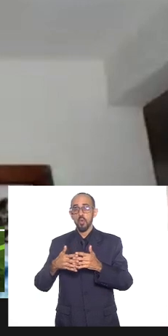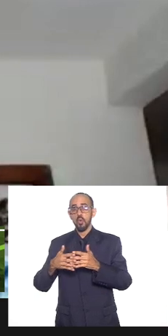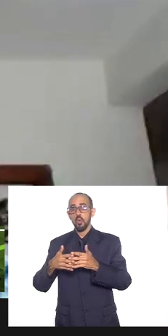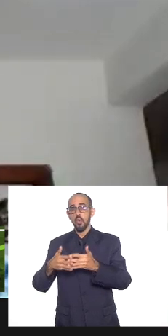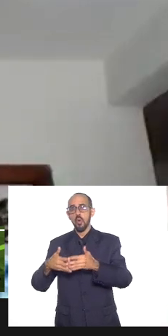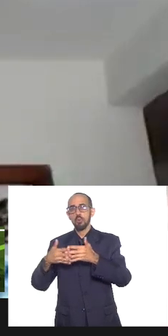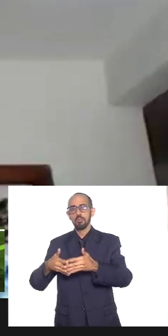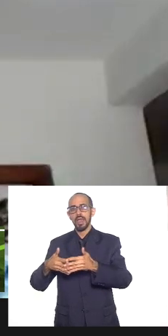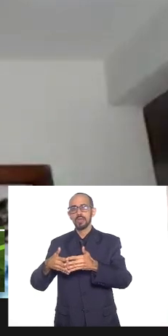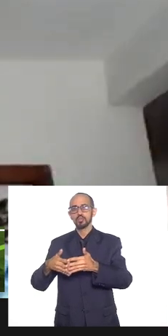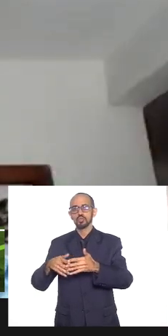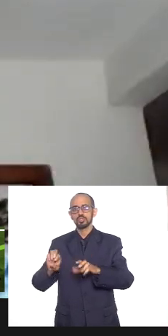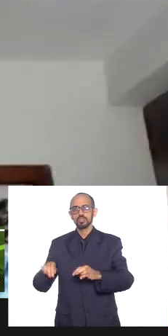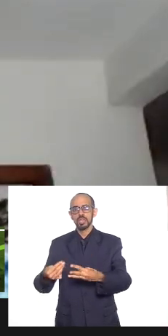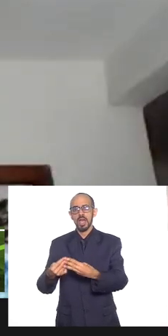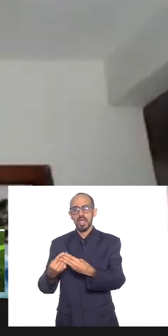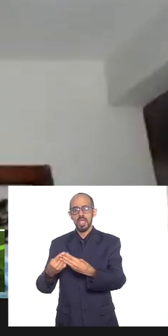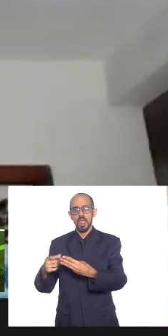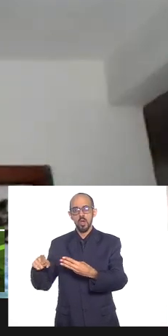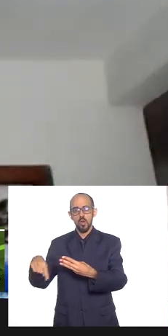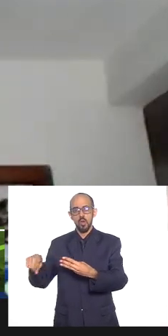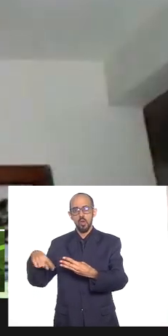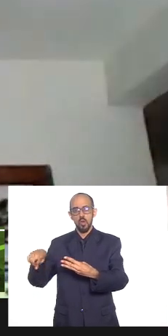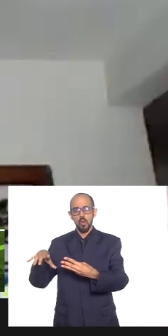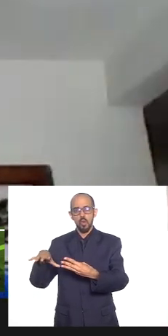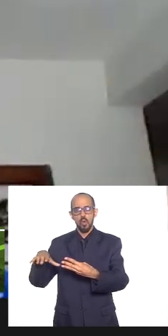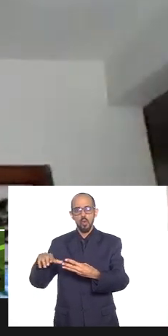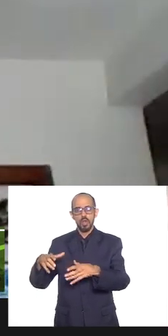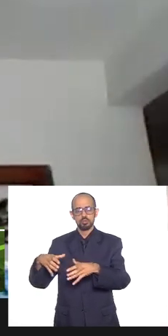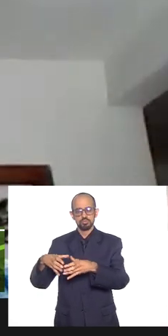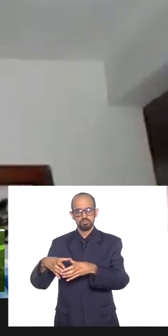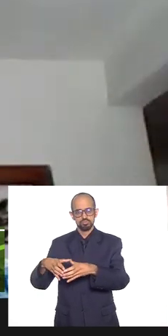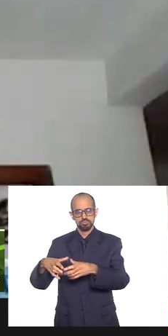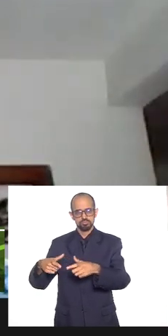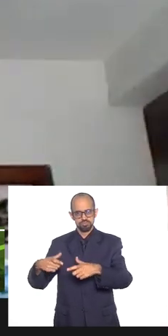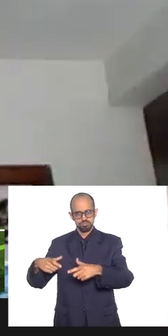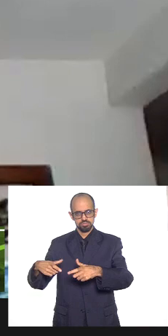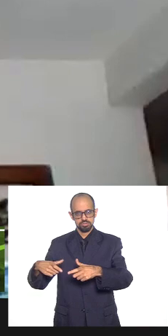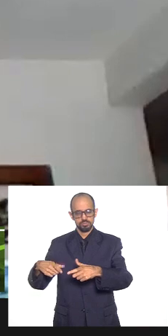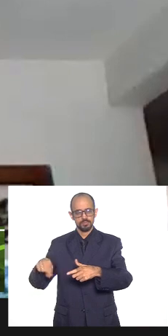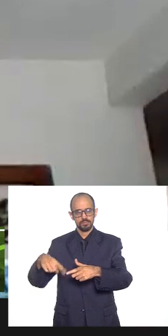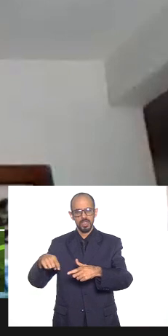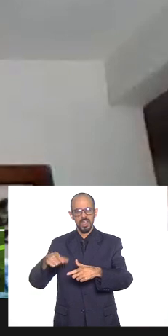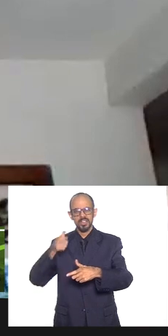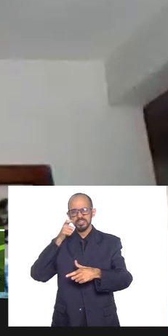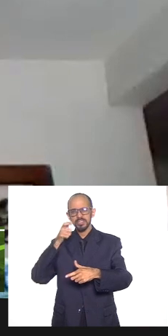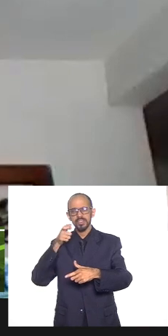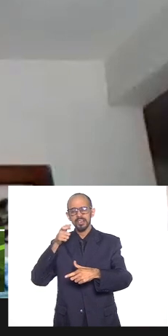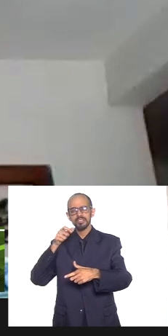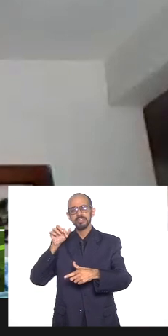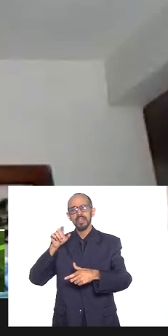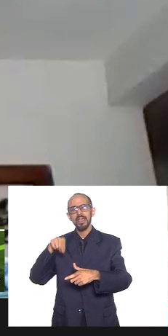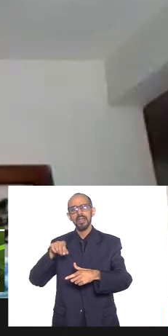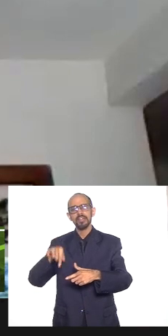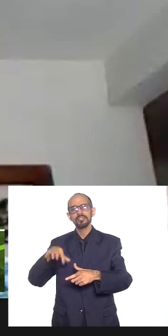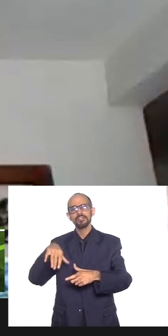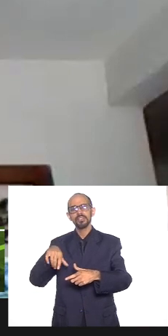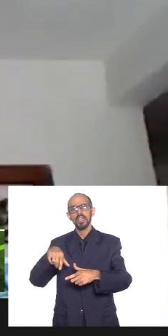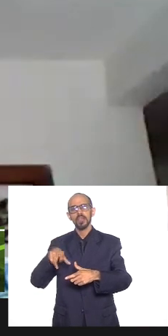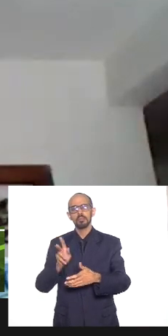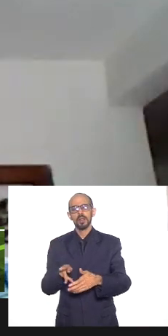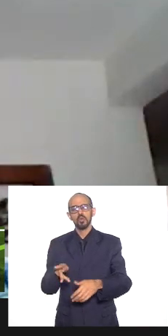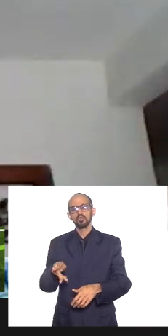a quem interessa a quem interessa essa manutenção